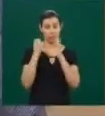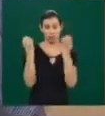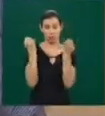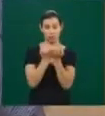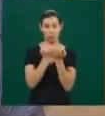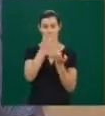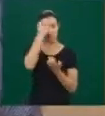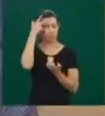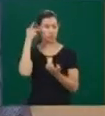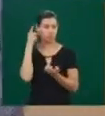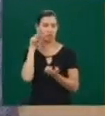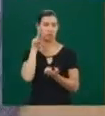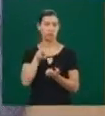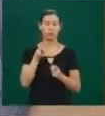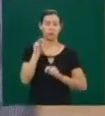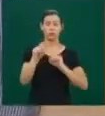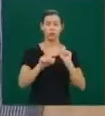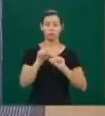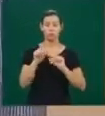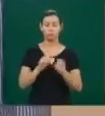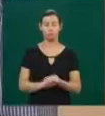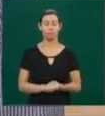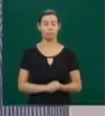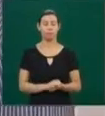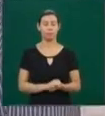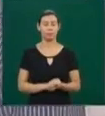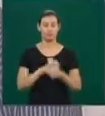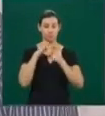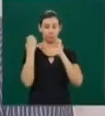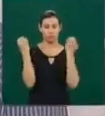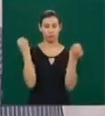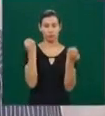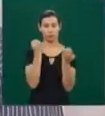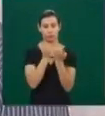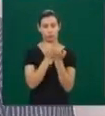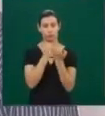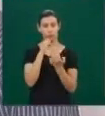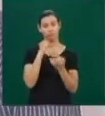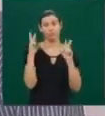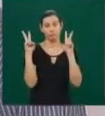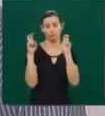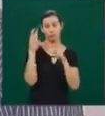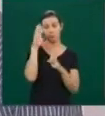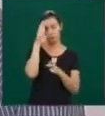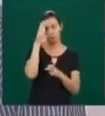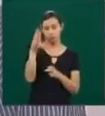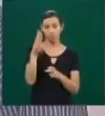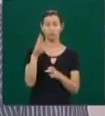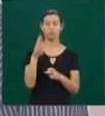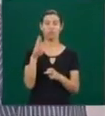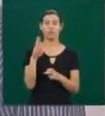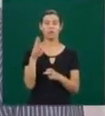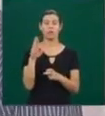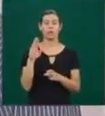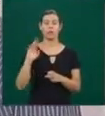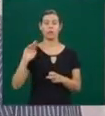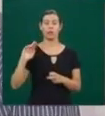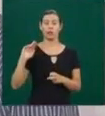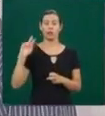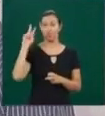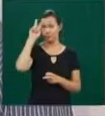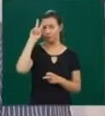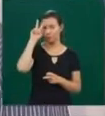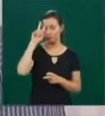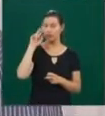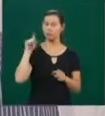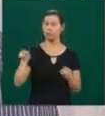o público vai poder conferir. Olá, esse evento tem como tema principal História e Poder, Usos do Passado e Lutas Políticas